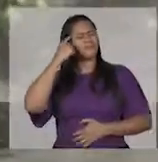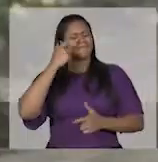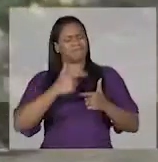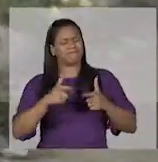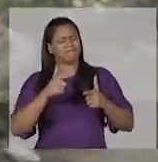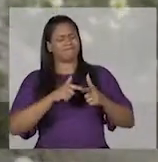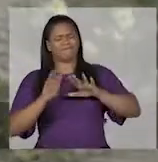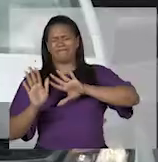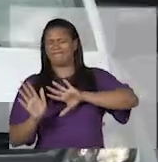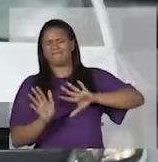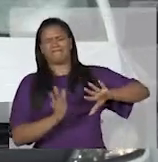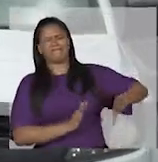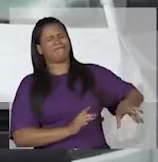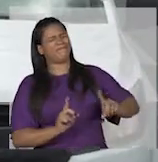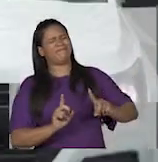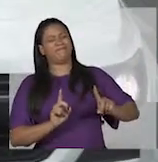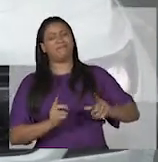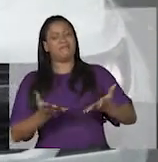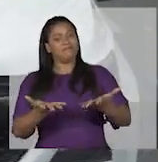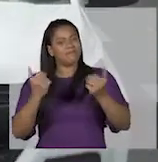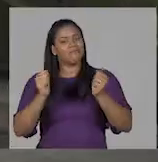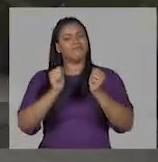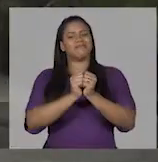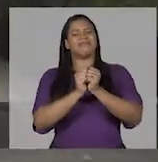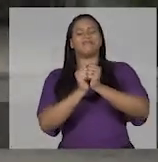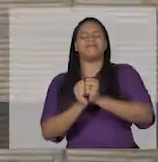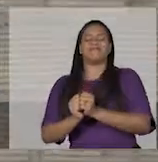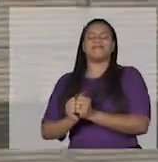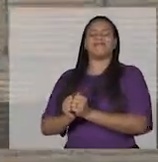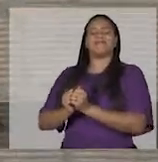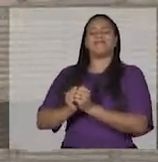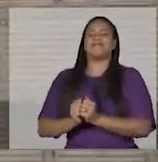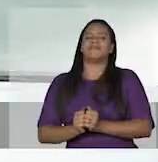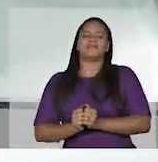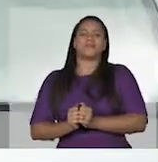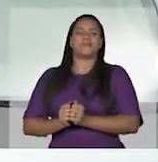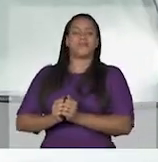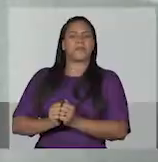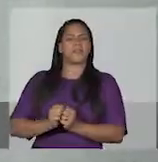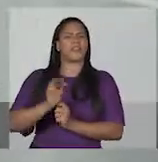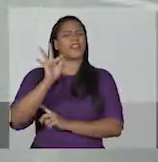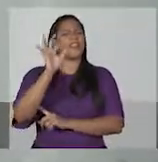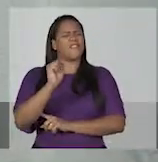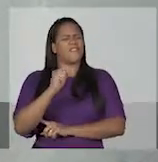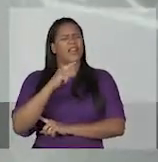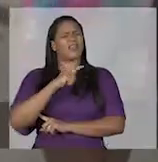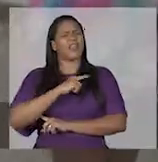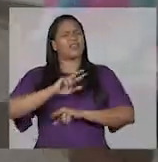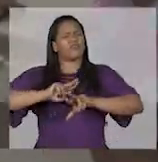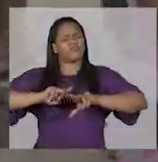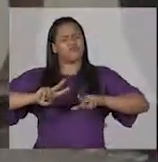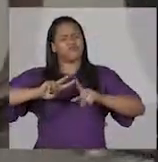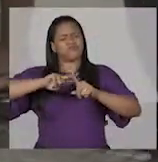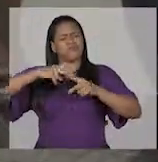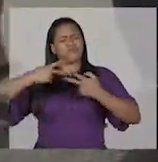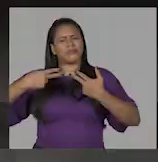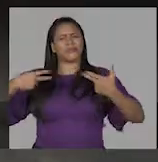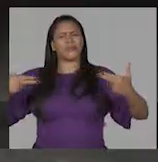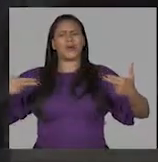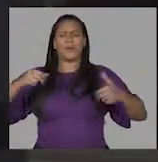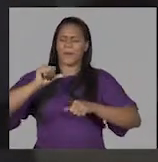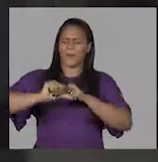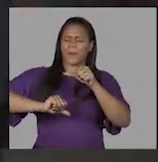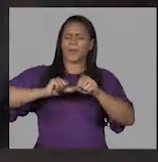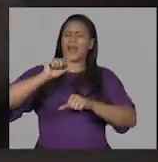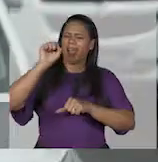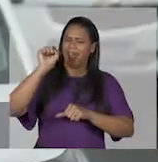Deixa as diferenças para lá E vem somar Feira tem muitos